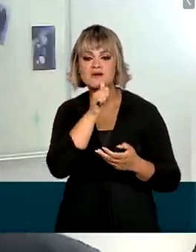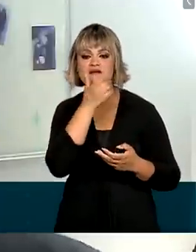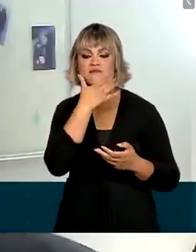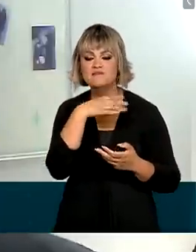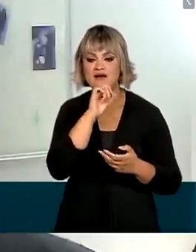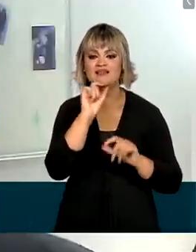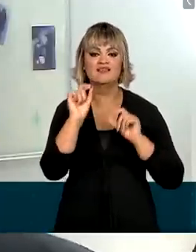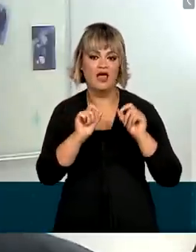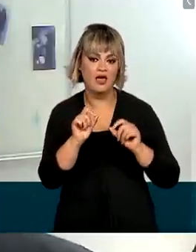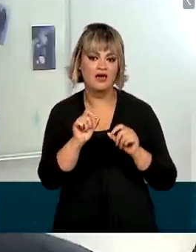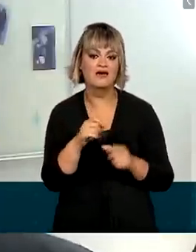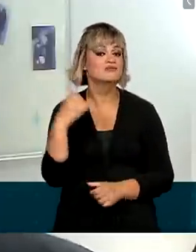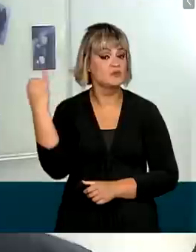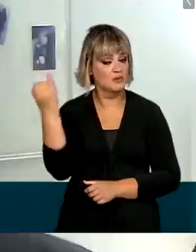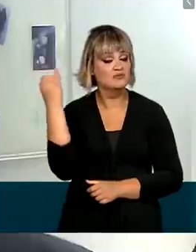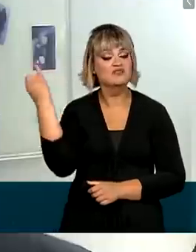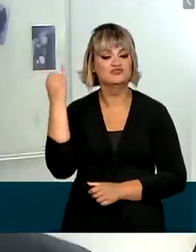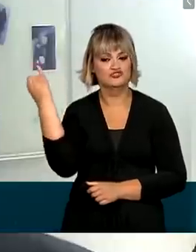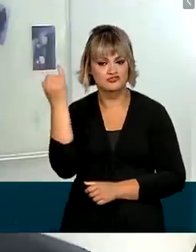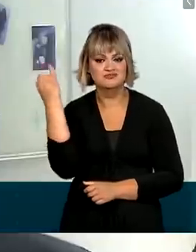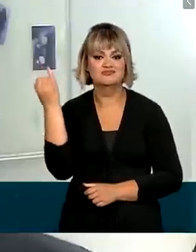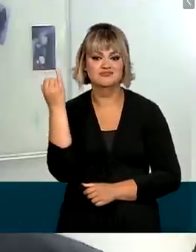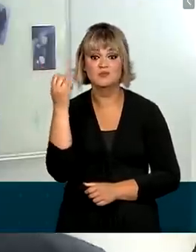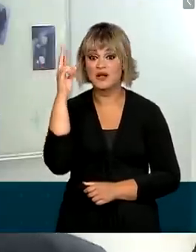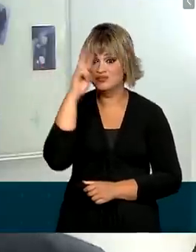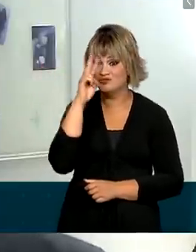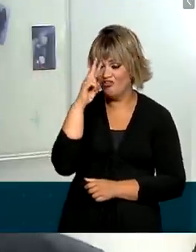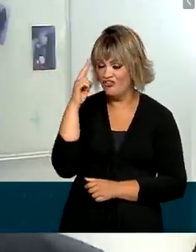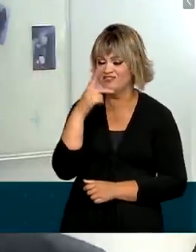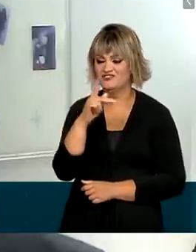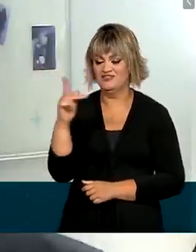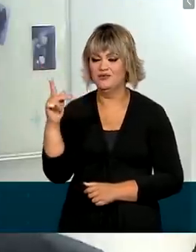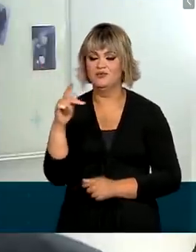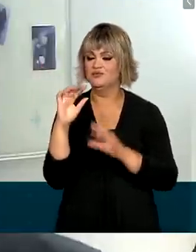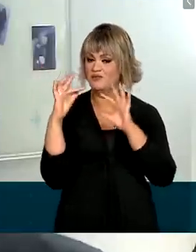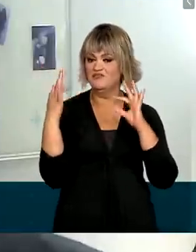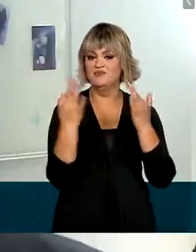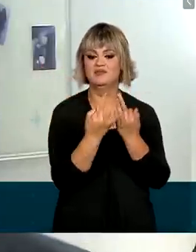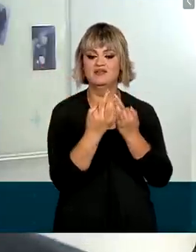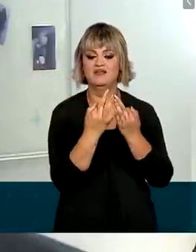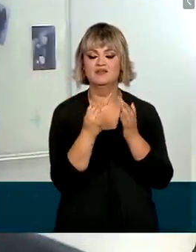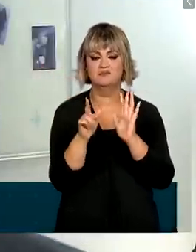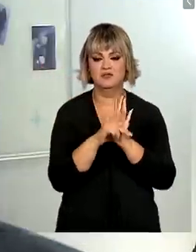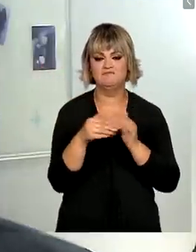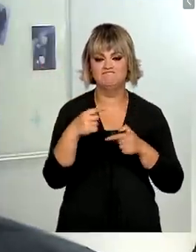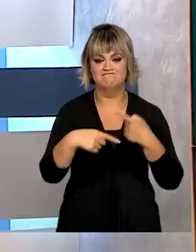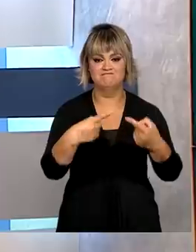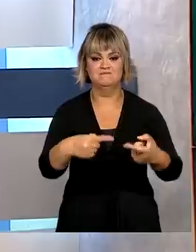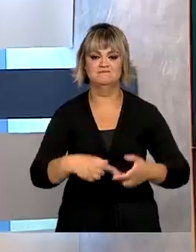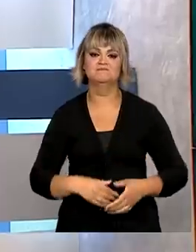E isso é muito importante até para o histórico dessa família, que vai se perpetuar.